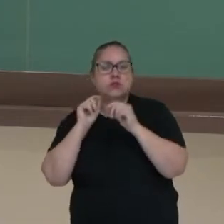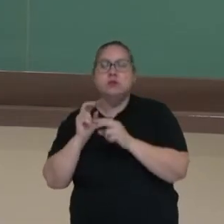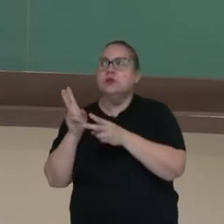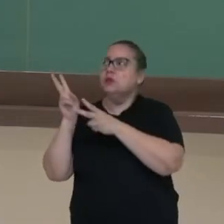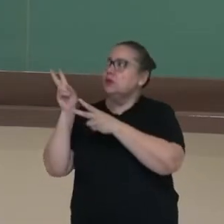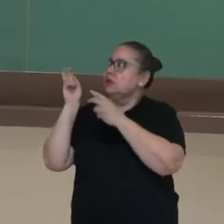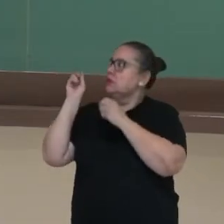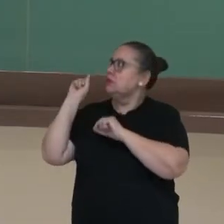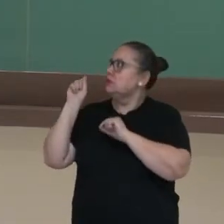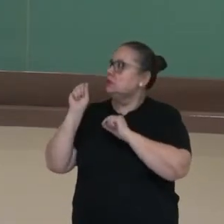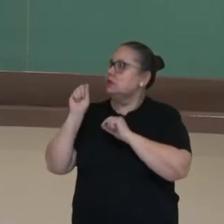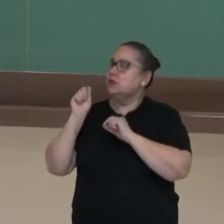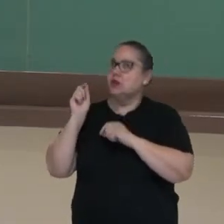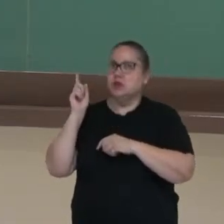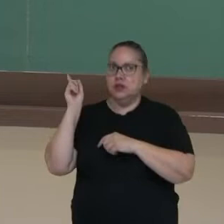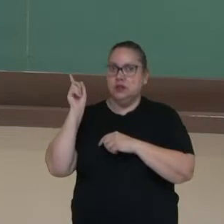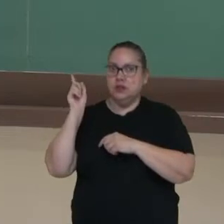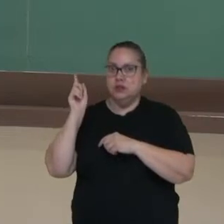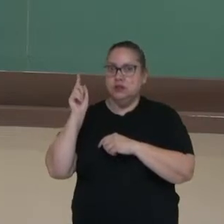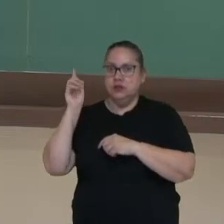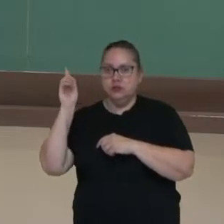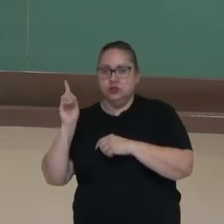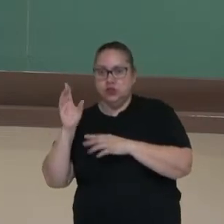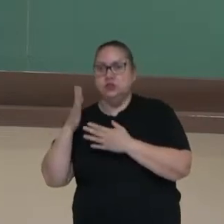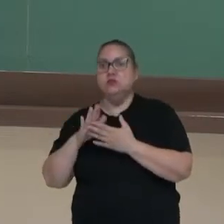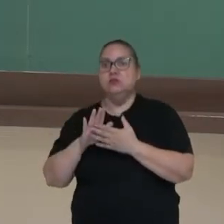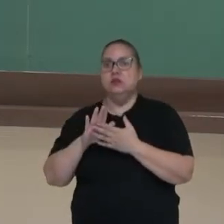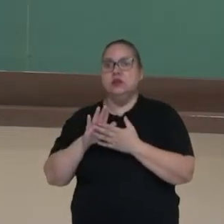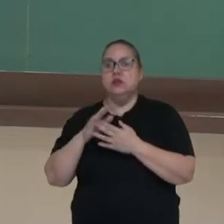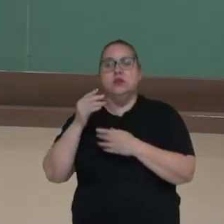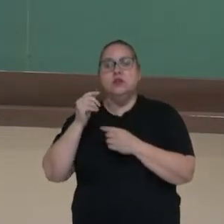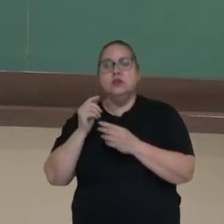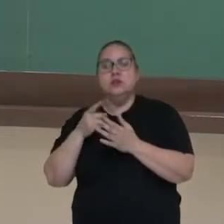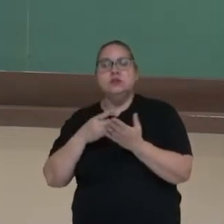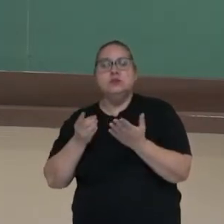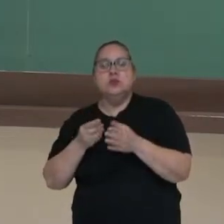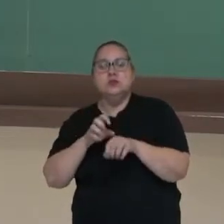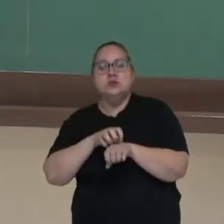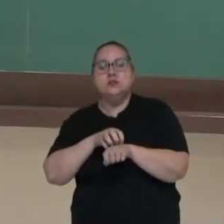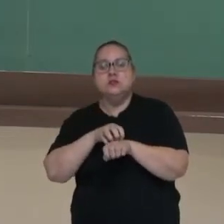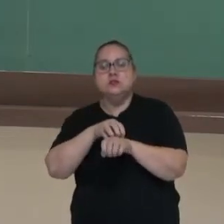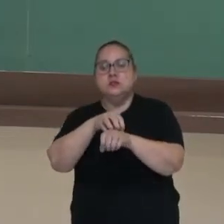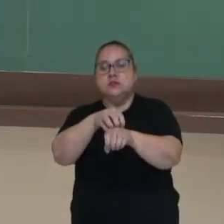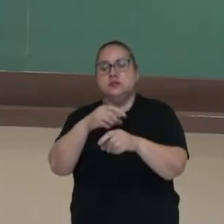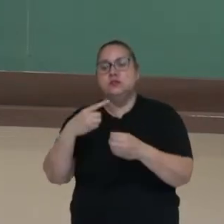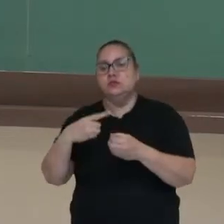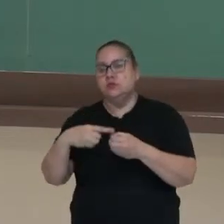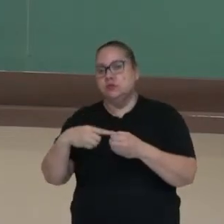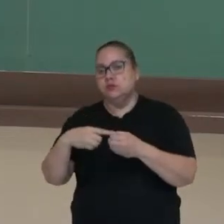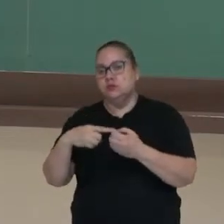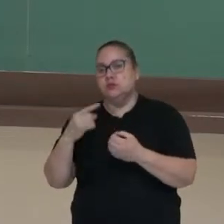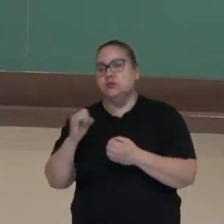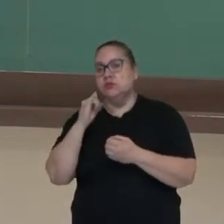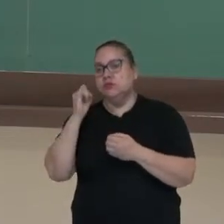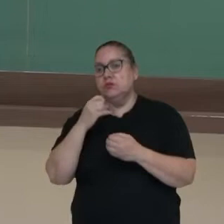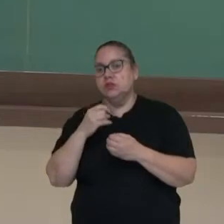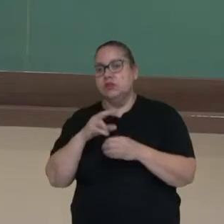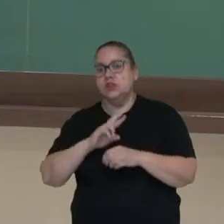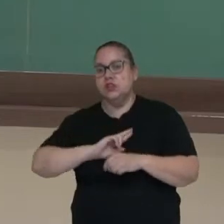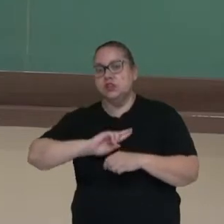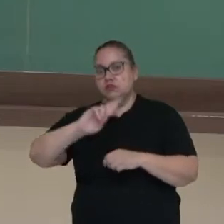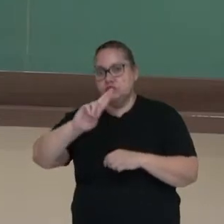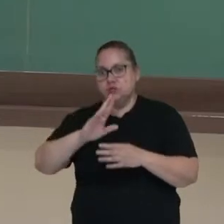perceber que a Aparecida do Norte, do lado direito da tela, corresponde a uma cidade de turismo, principalmente de turismo